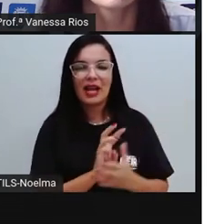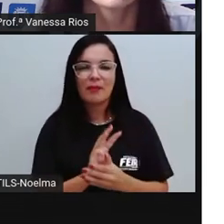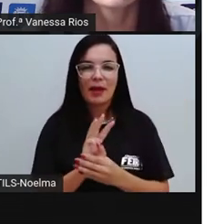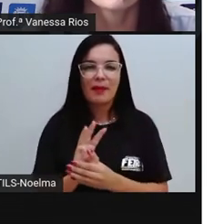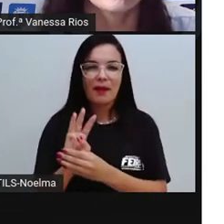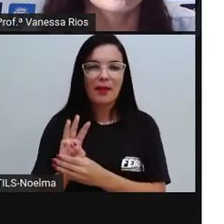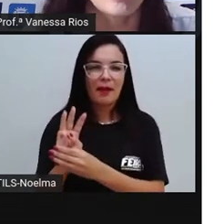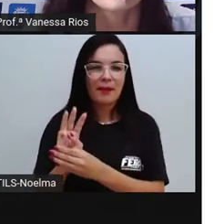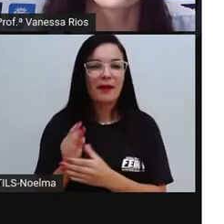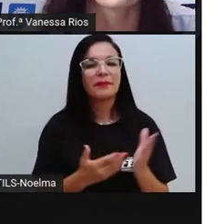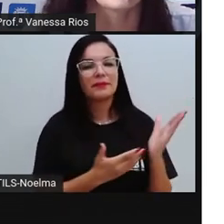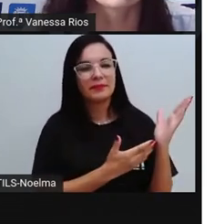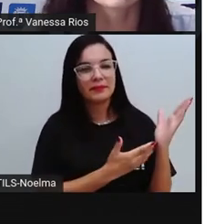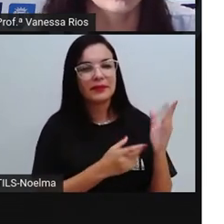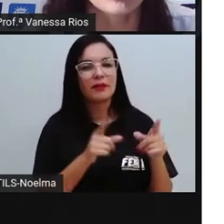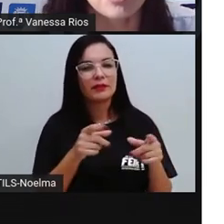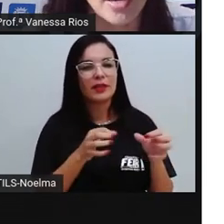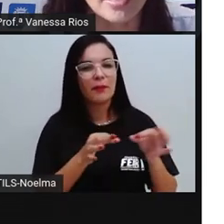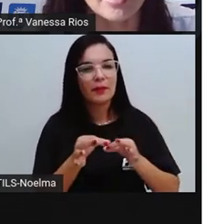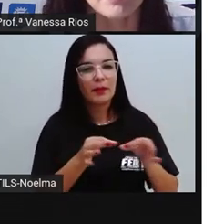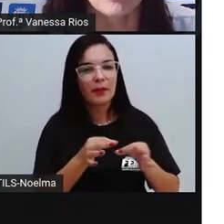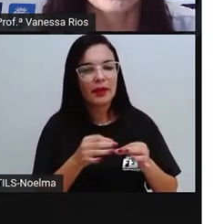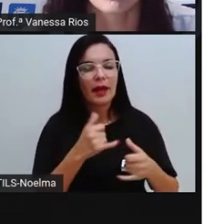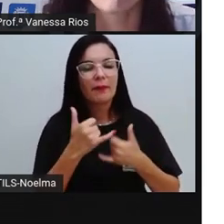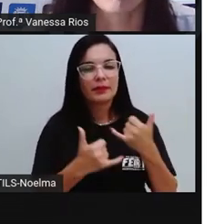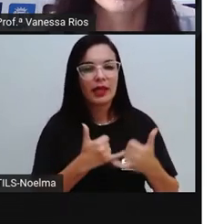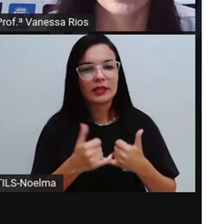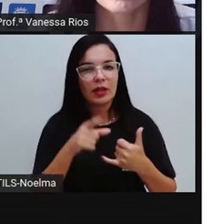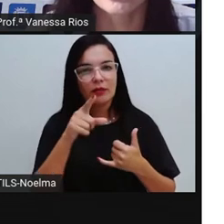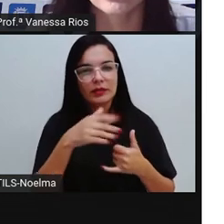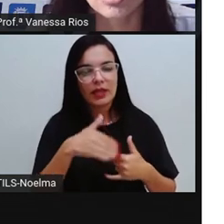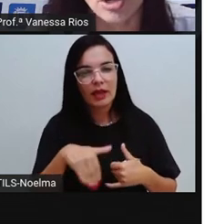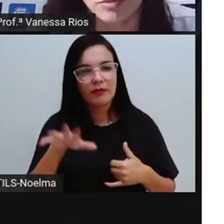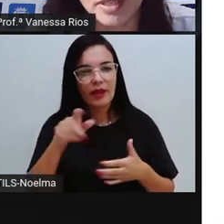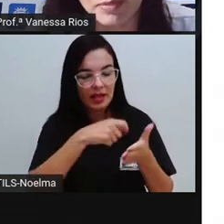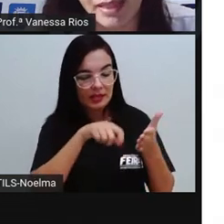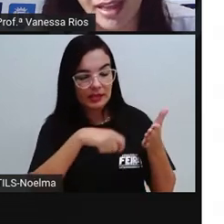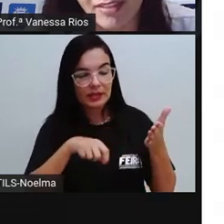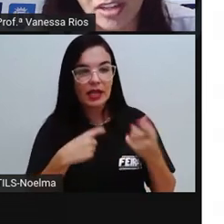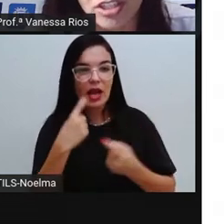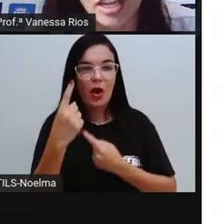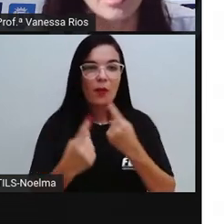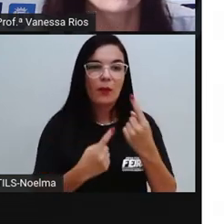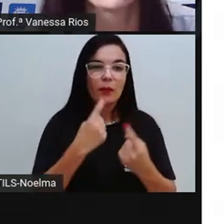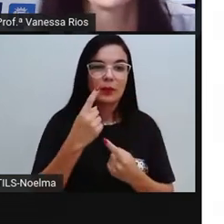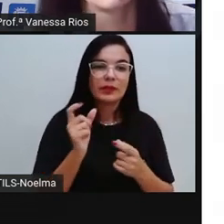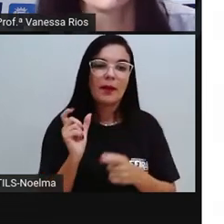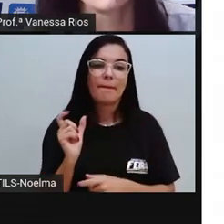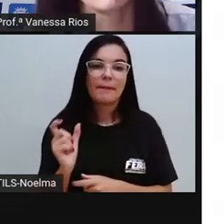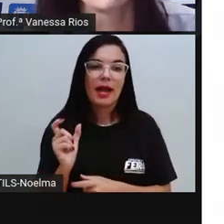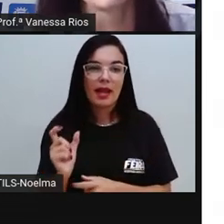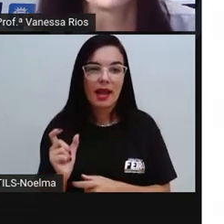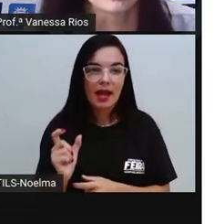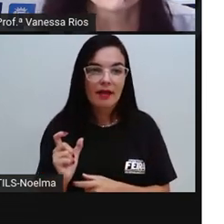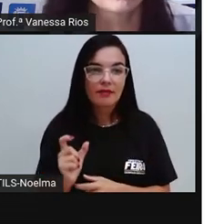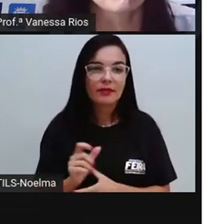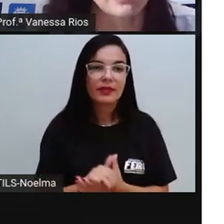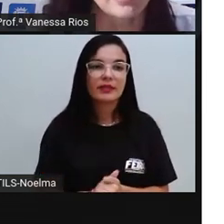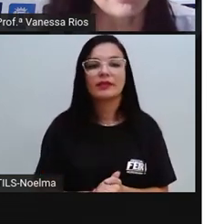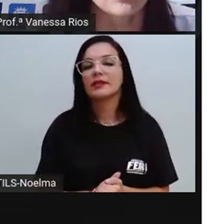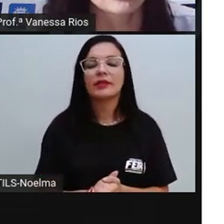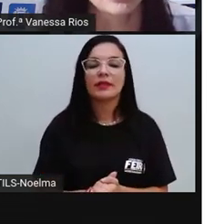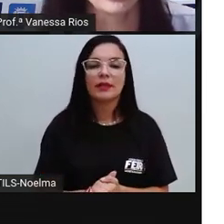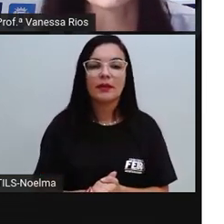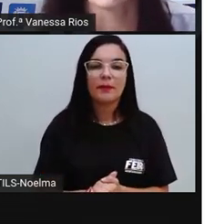Wall? Pois é, a própria para um joguinho aí para observarmos a escrita de algumas palavras, de algumas